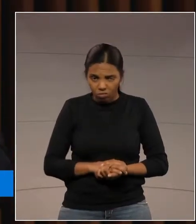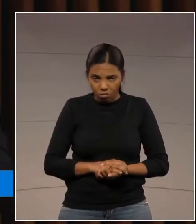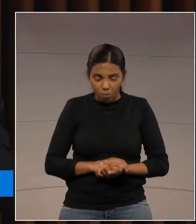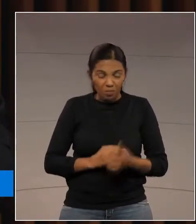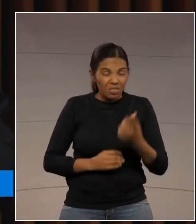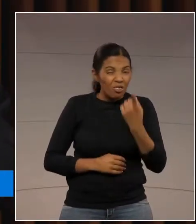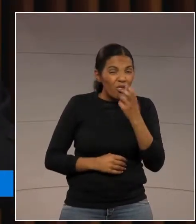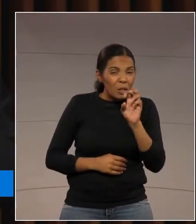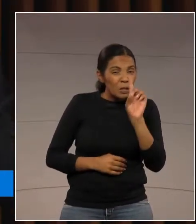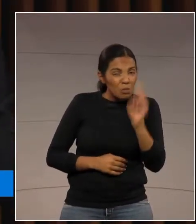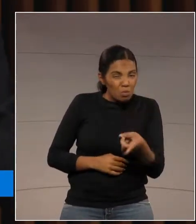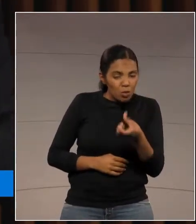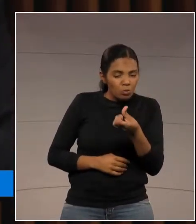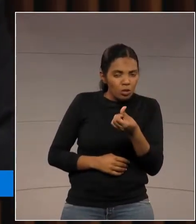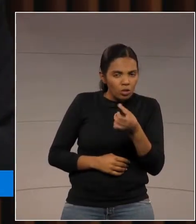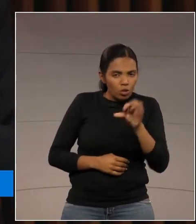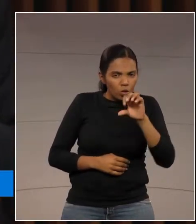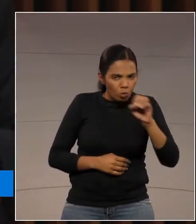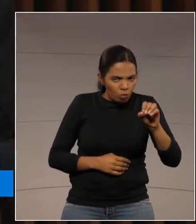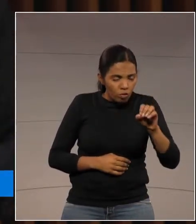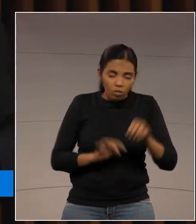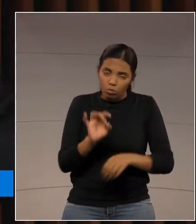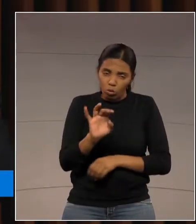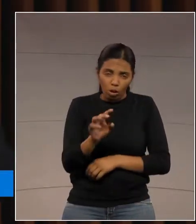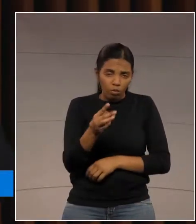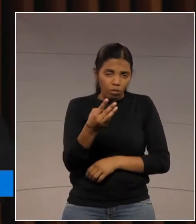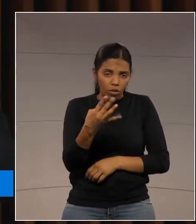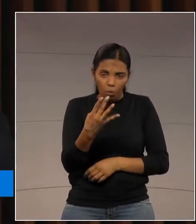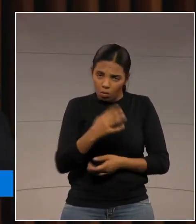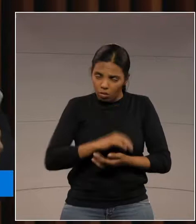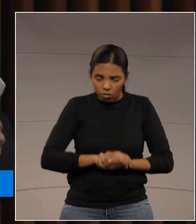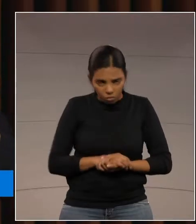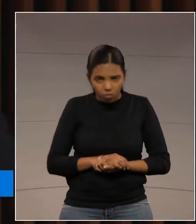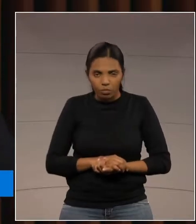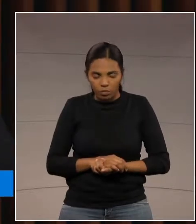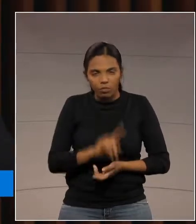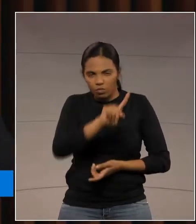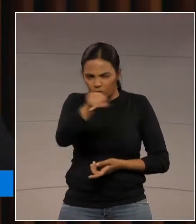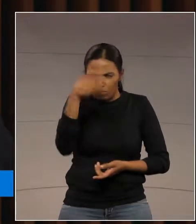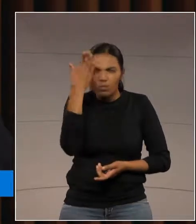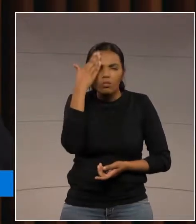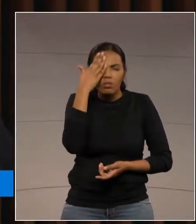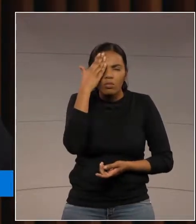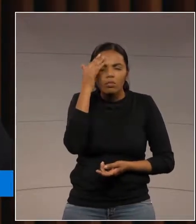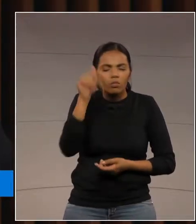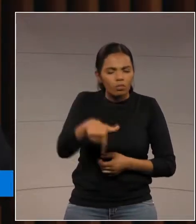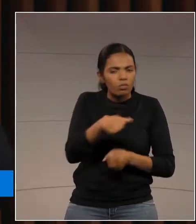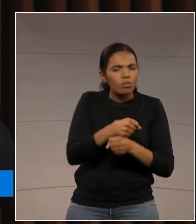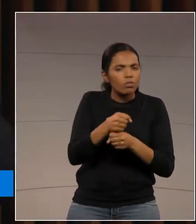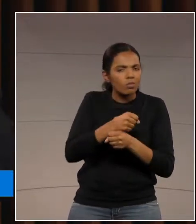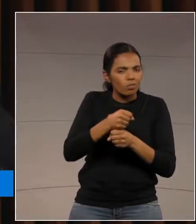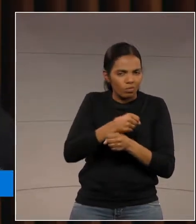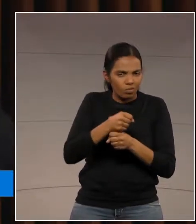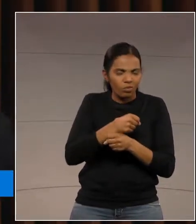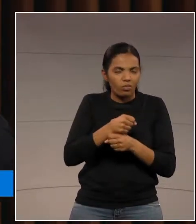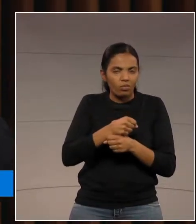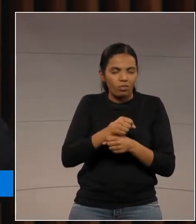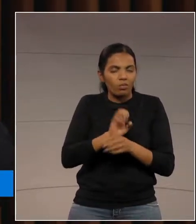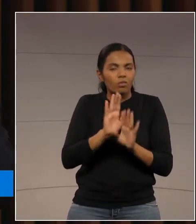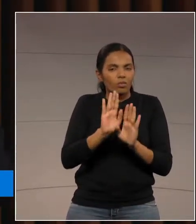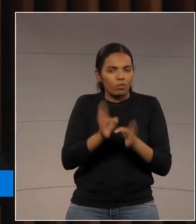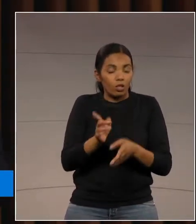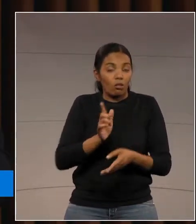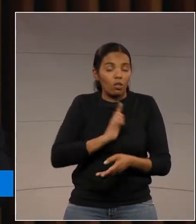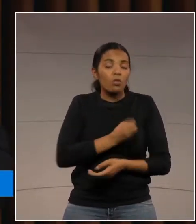15.690, 34. E os senhores sabem, esse ano, foram dadas, já sabe